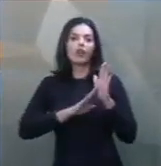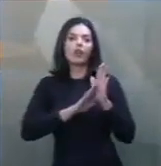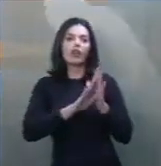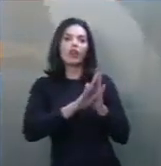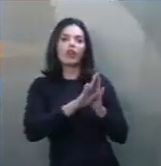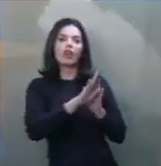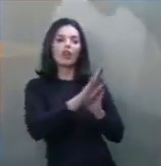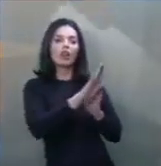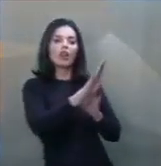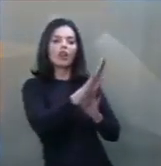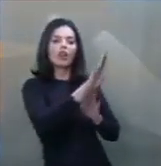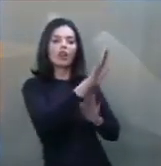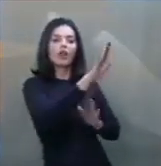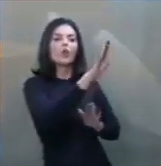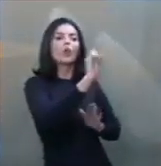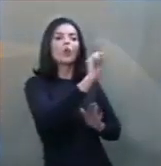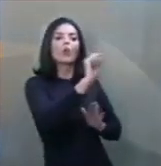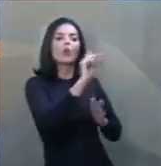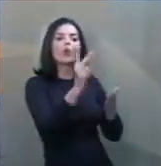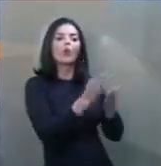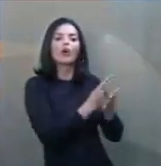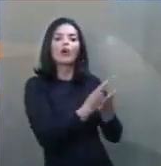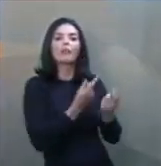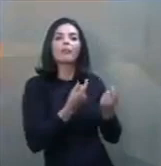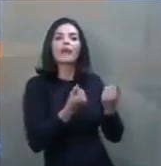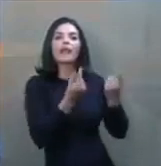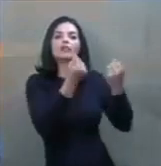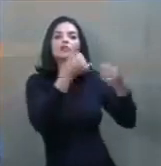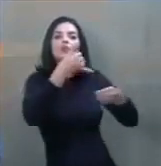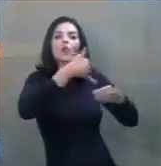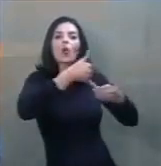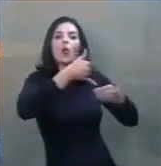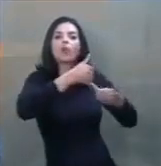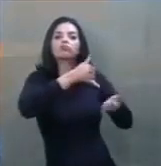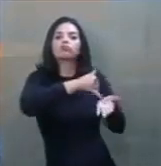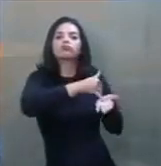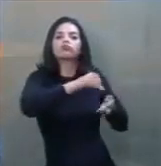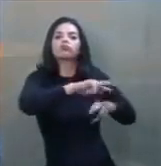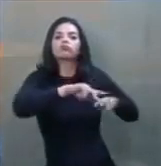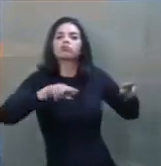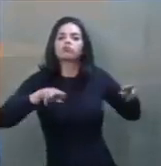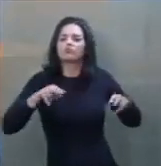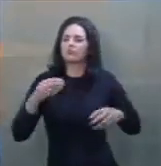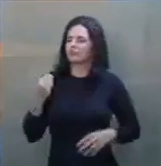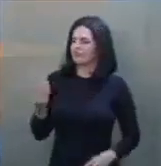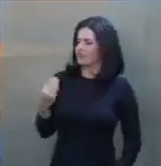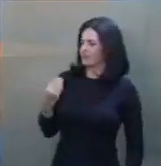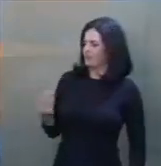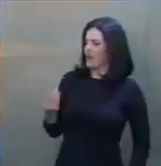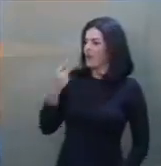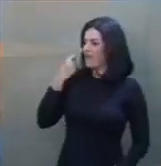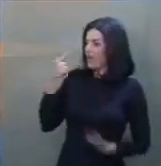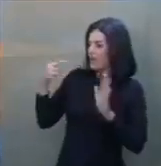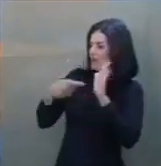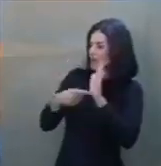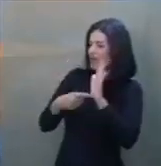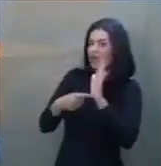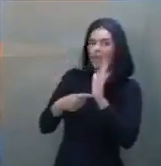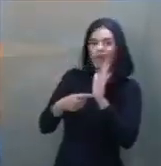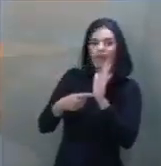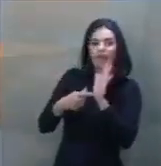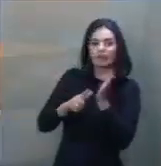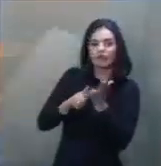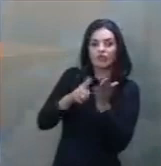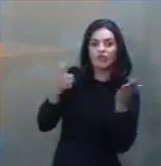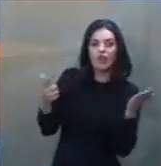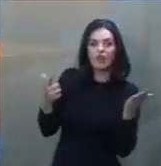e imprevisível dos preços de combustível. Ora, imprevisível para quem? É só pegar os anais aí do Senado? Eu